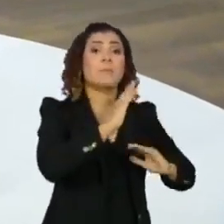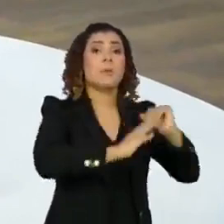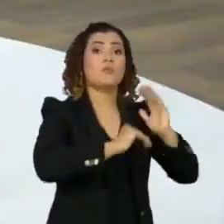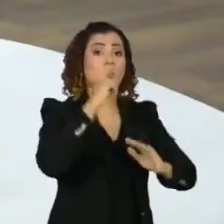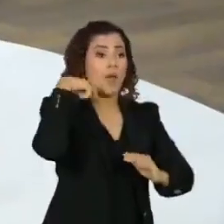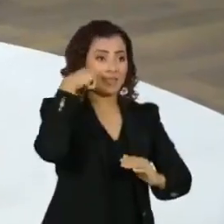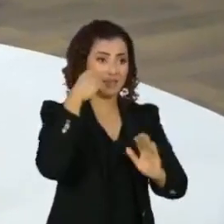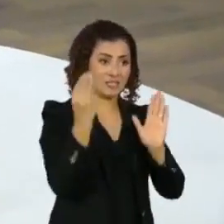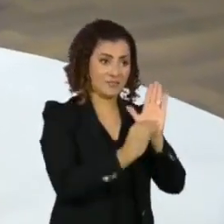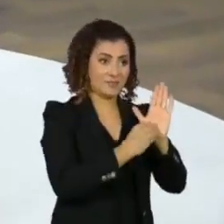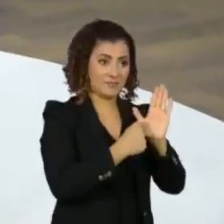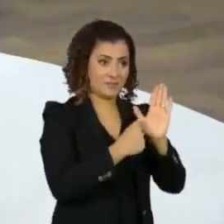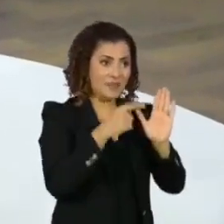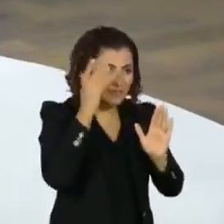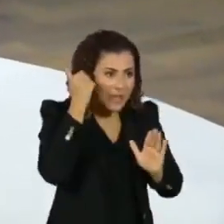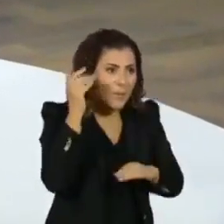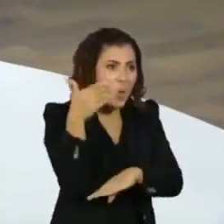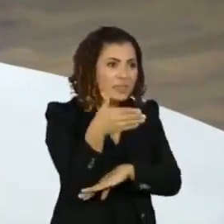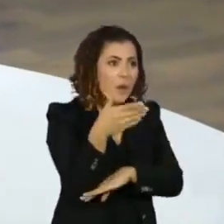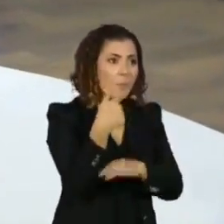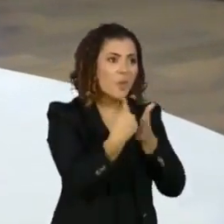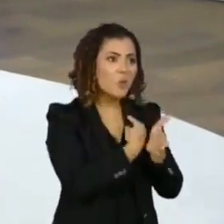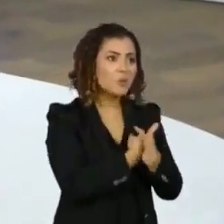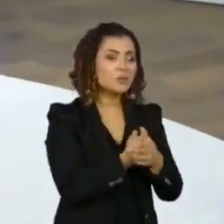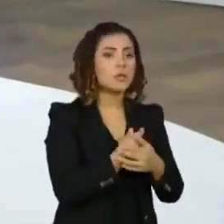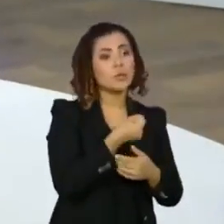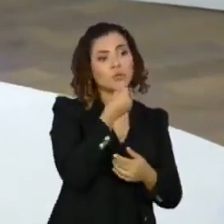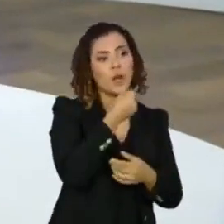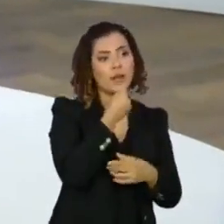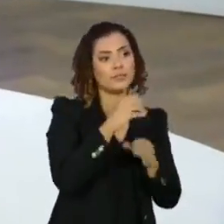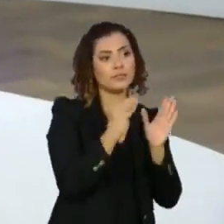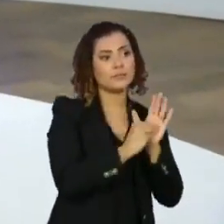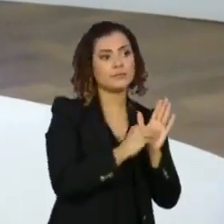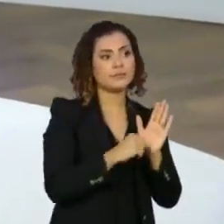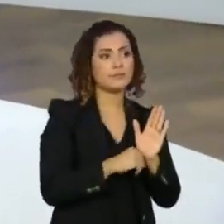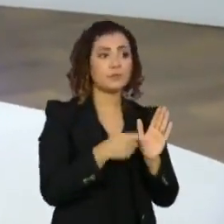atriz. Sabe, quando você chega num hotel, em algum lugar, eu colocava jornalista.